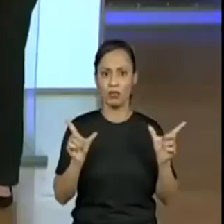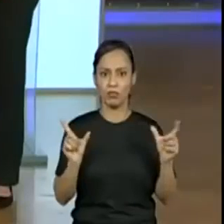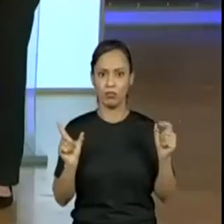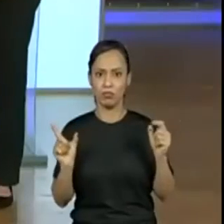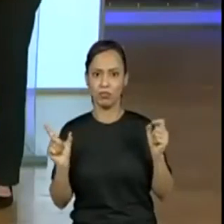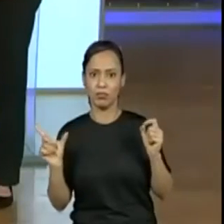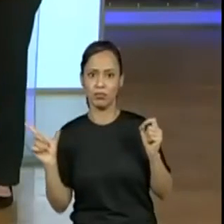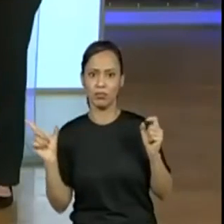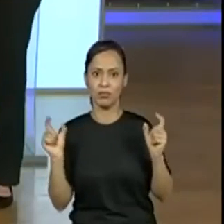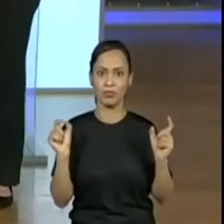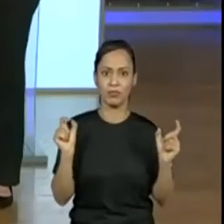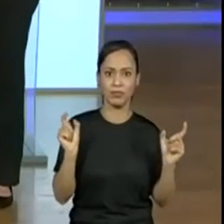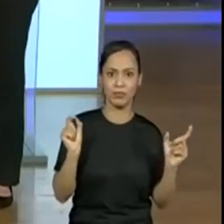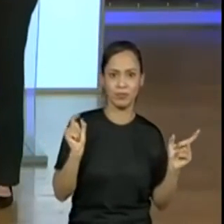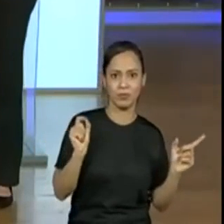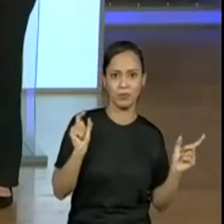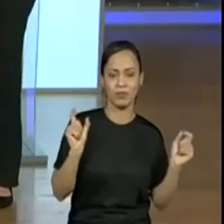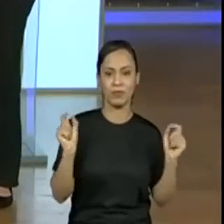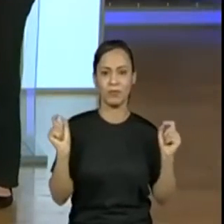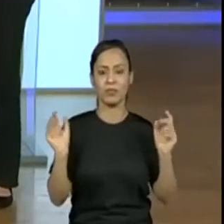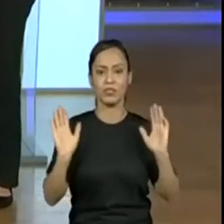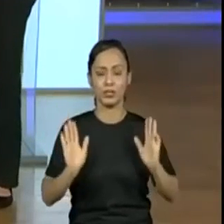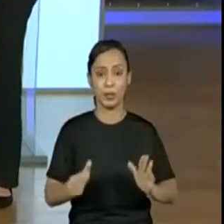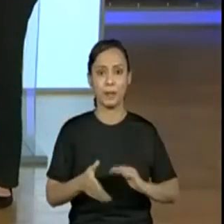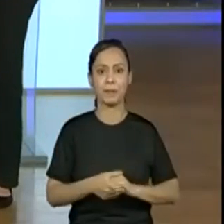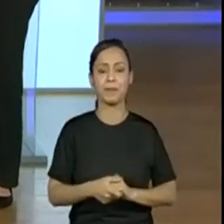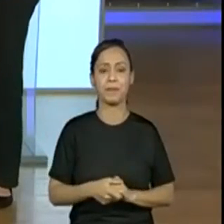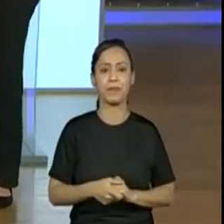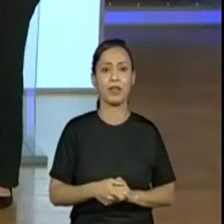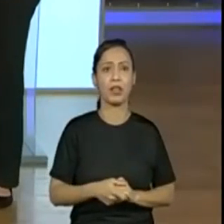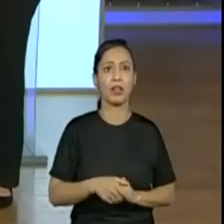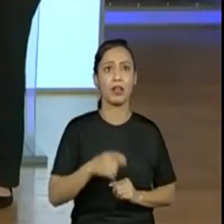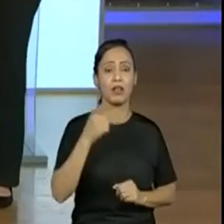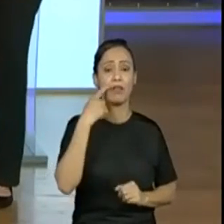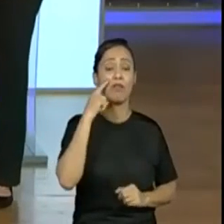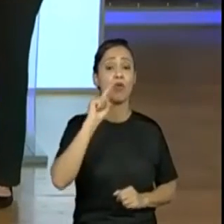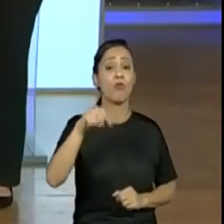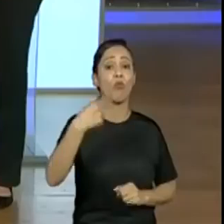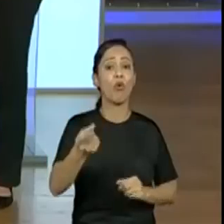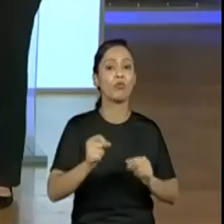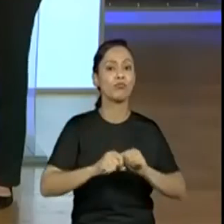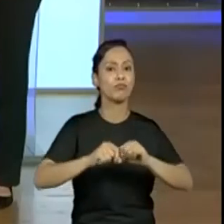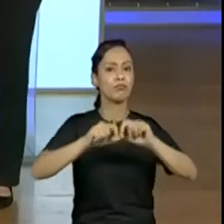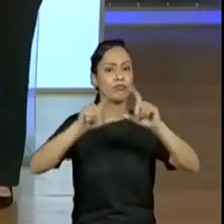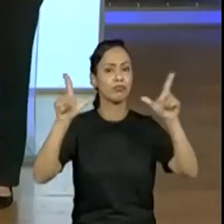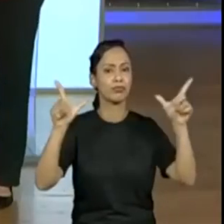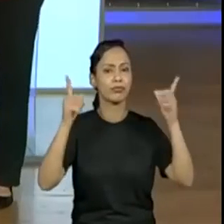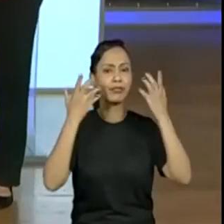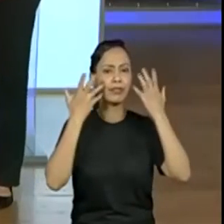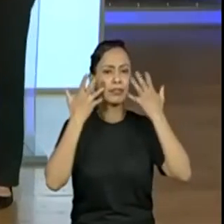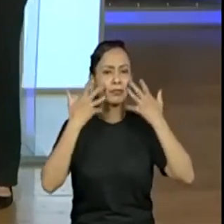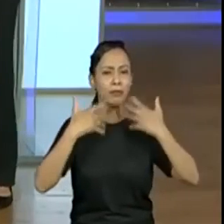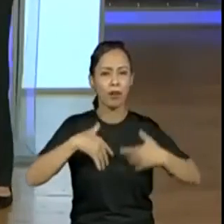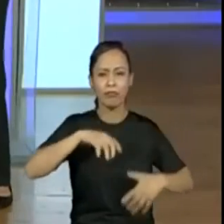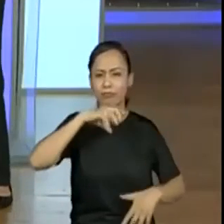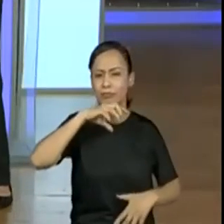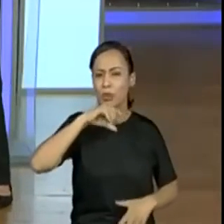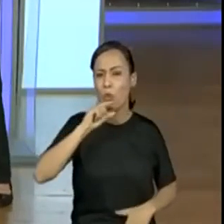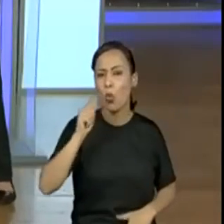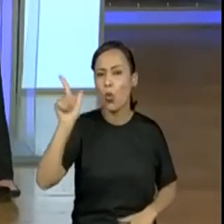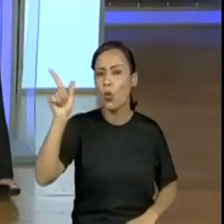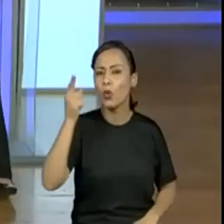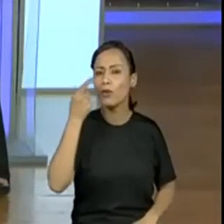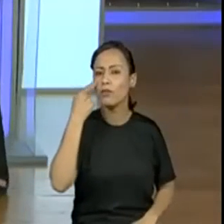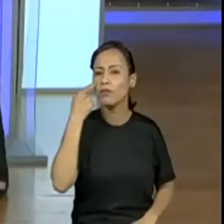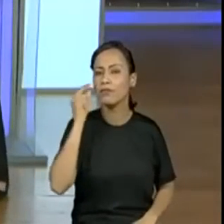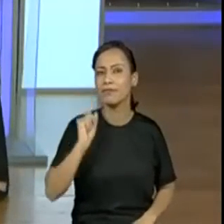Chegamos aí a 0 caranguejos progenor. Vamos conferir na próxima tela o nosso próximo animal? Vamos lá. O